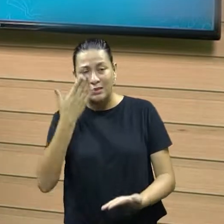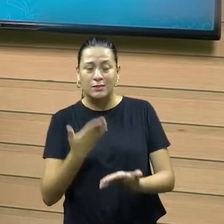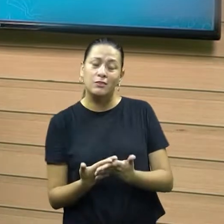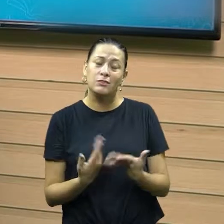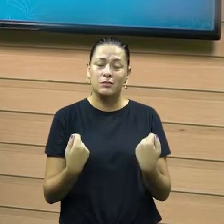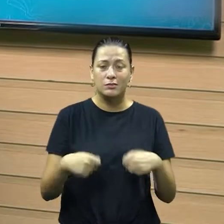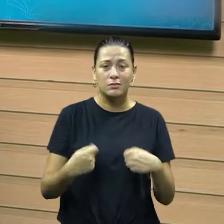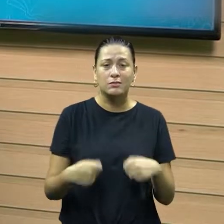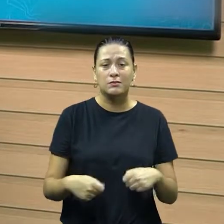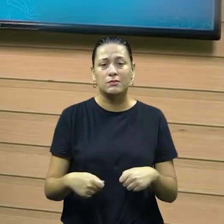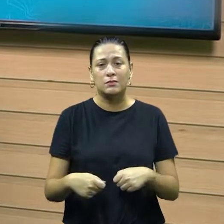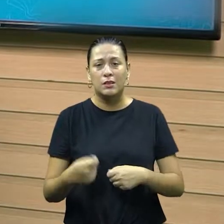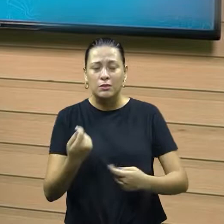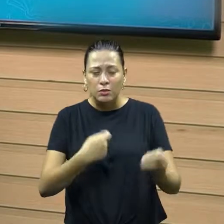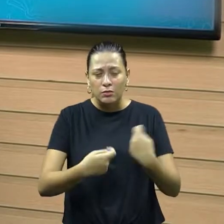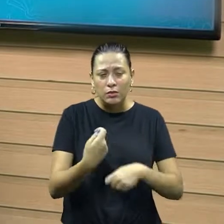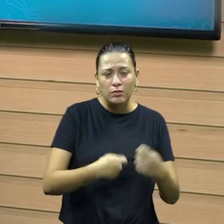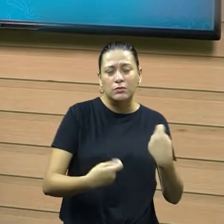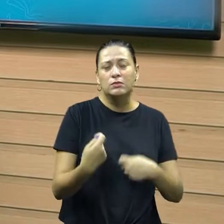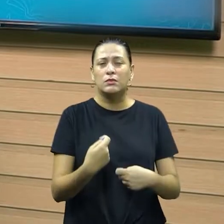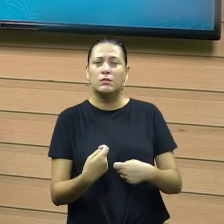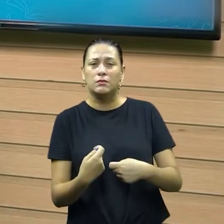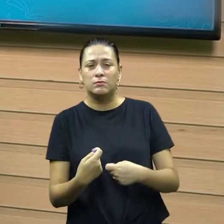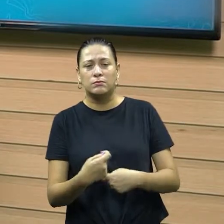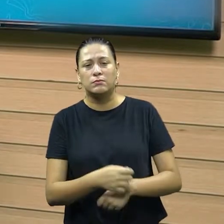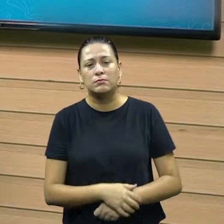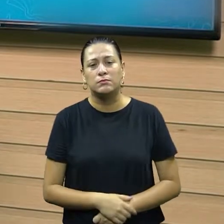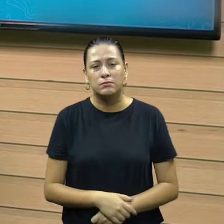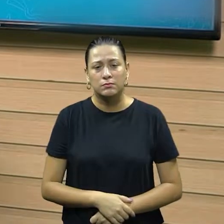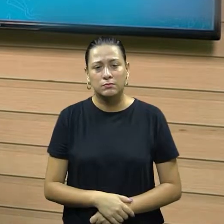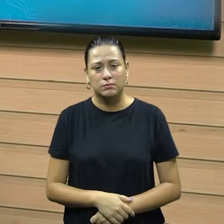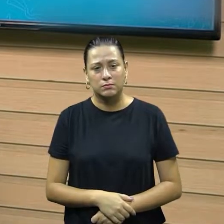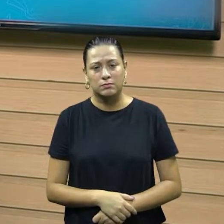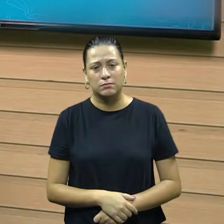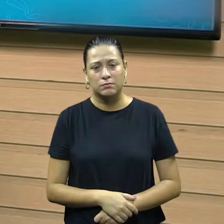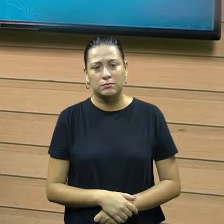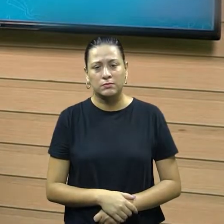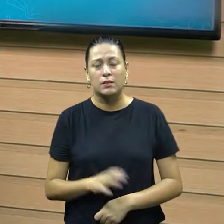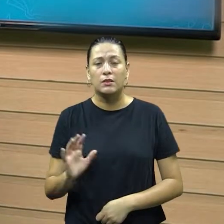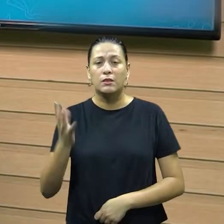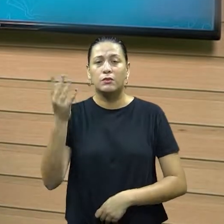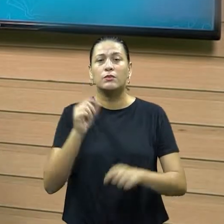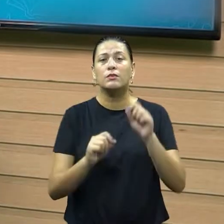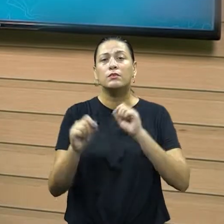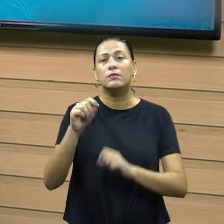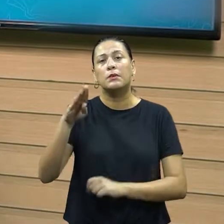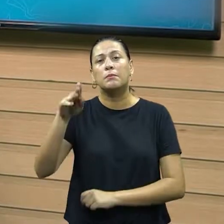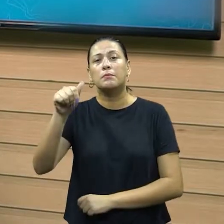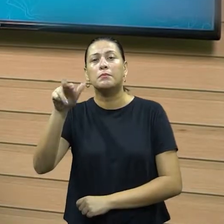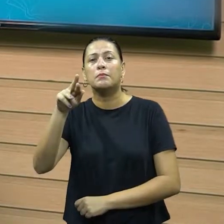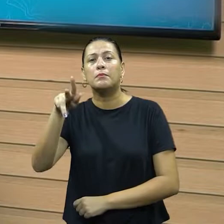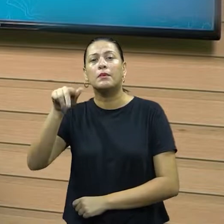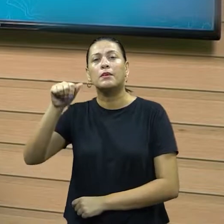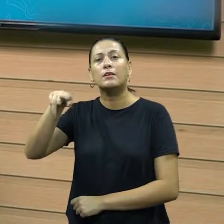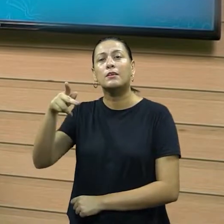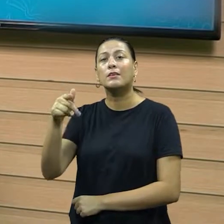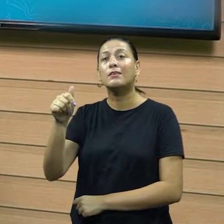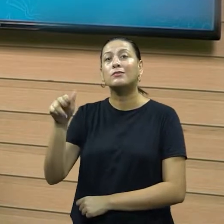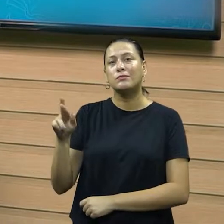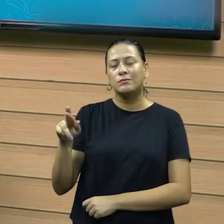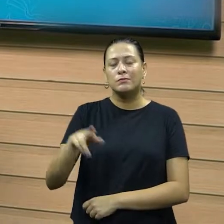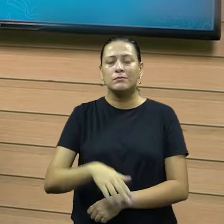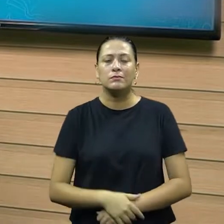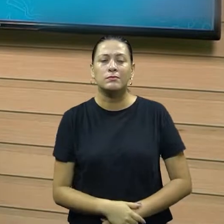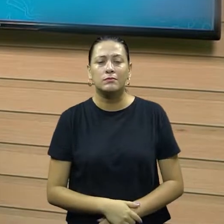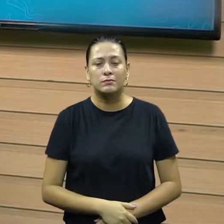seja necessário. Então, vai ver esse processo de negociação, e aí, ocorre a questão de barganhar. E o que ela deixa bem